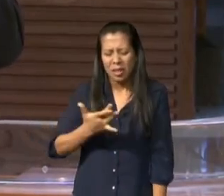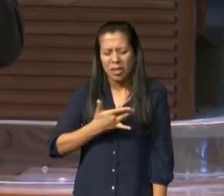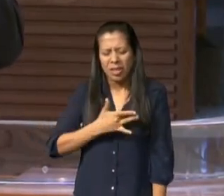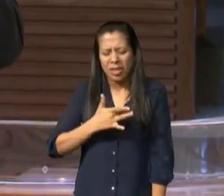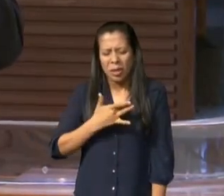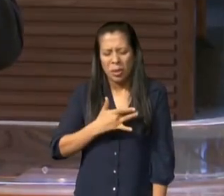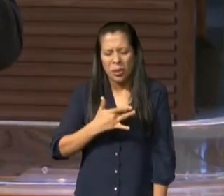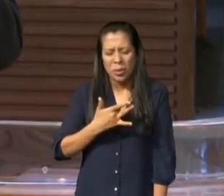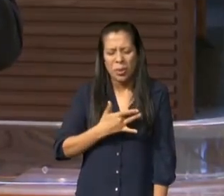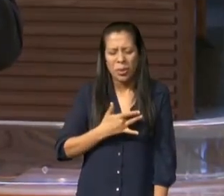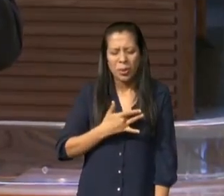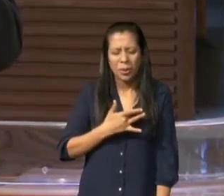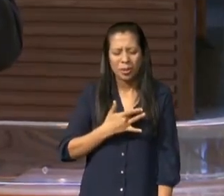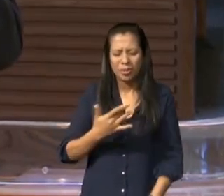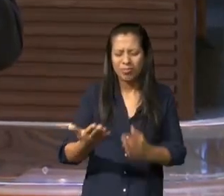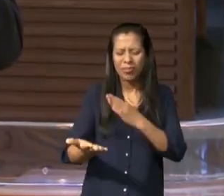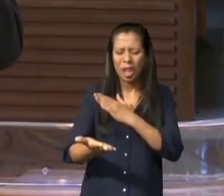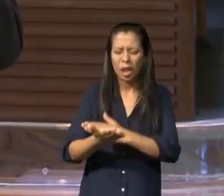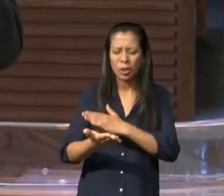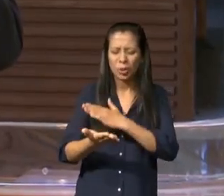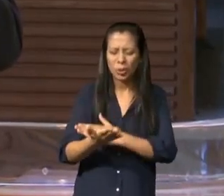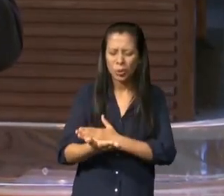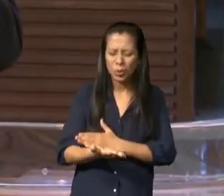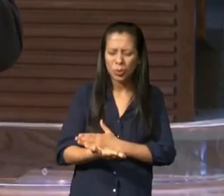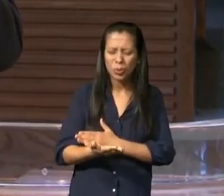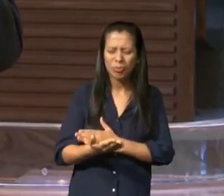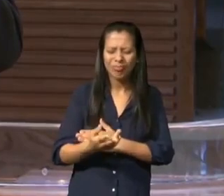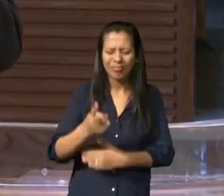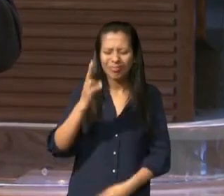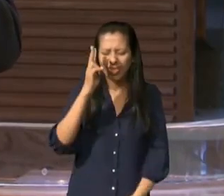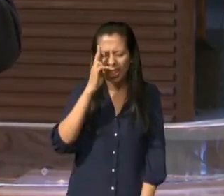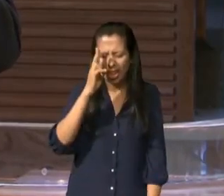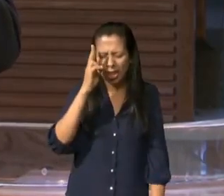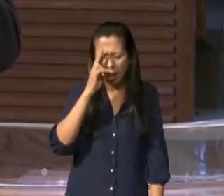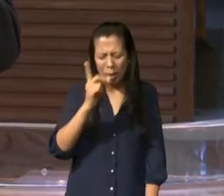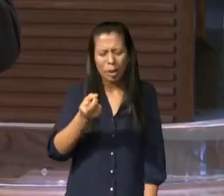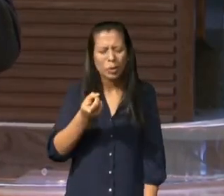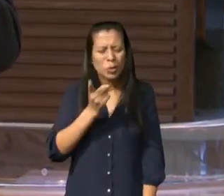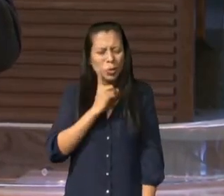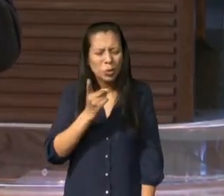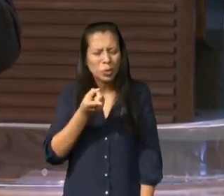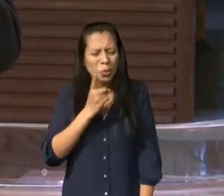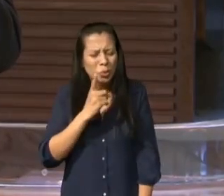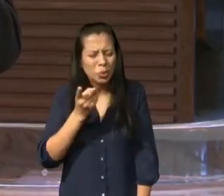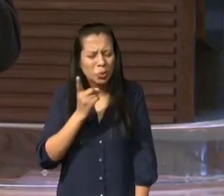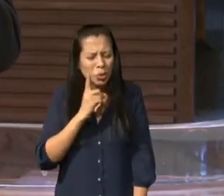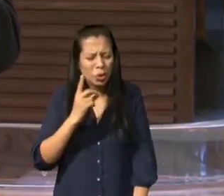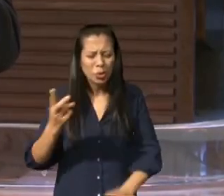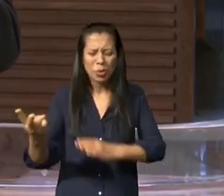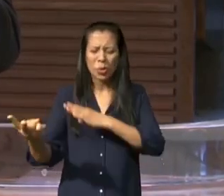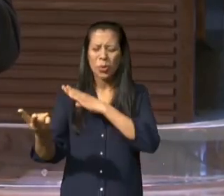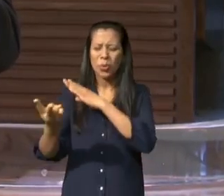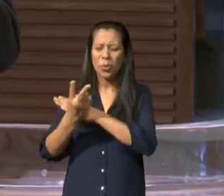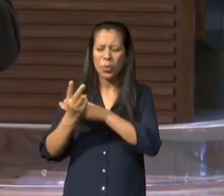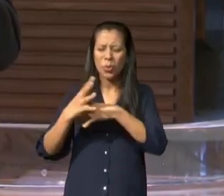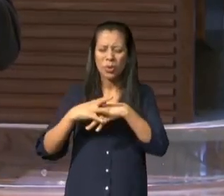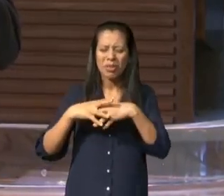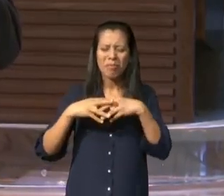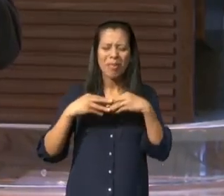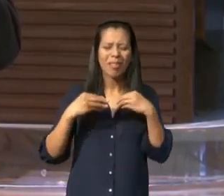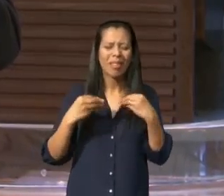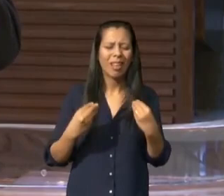lado sempre nos lembrando de que o Senhor está conosco todos os dias providenciando milagres em nossa vida